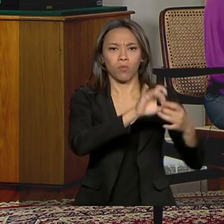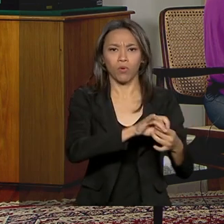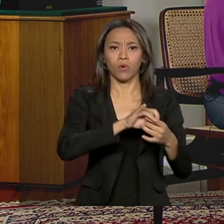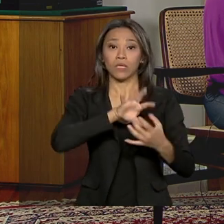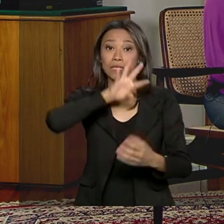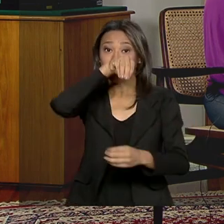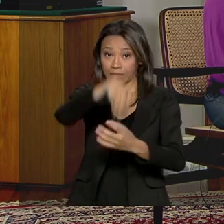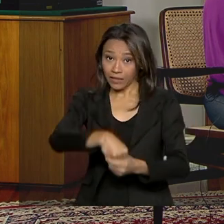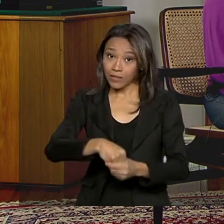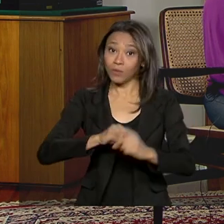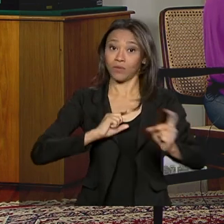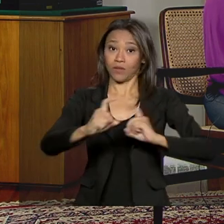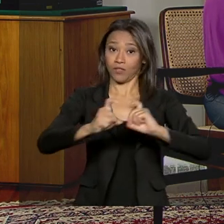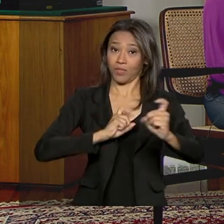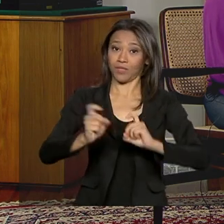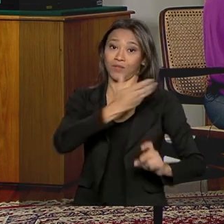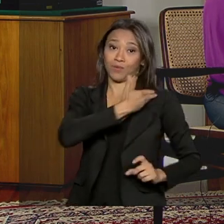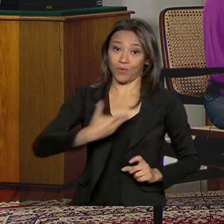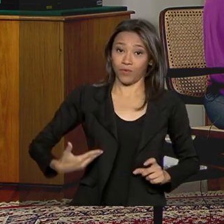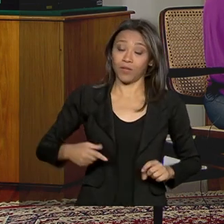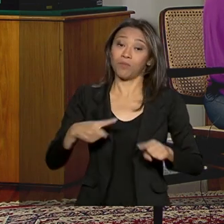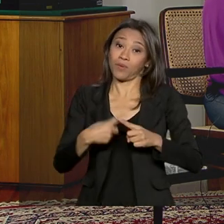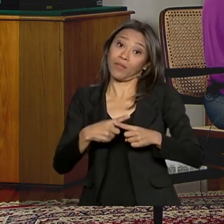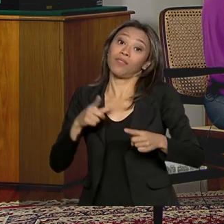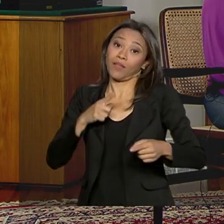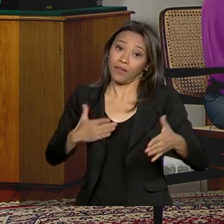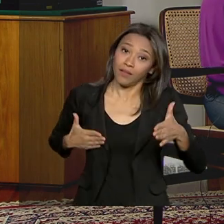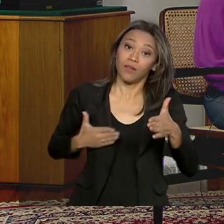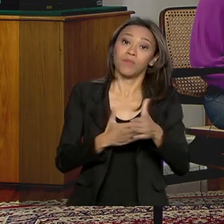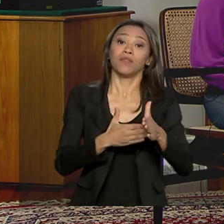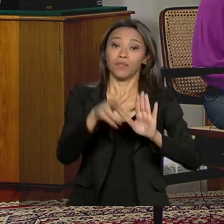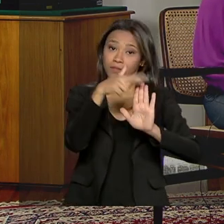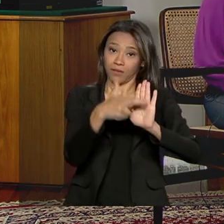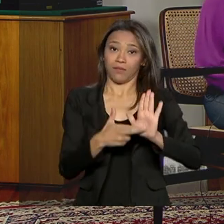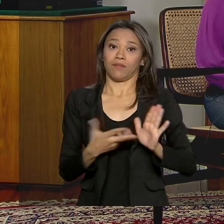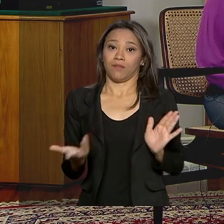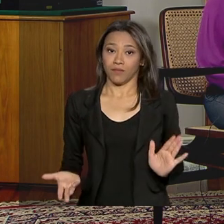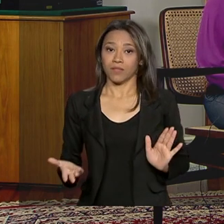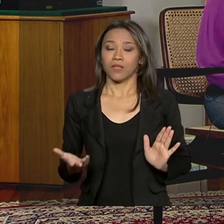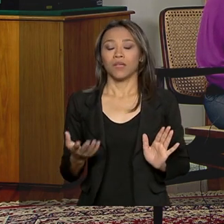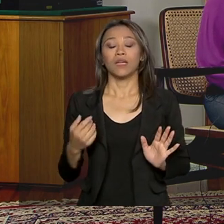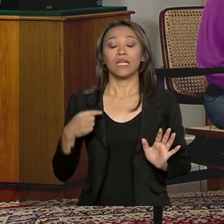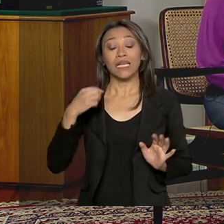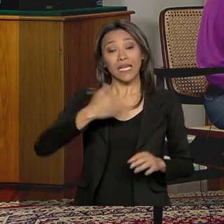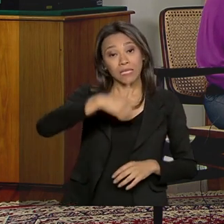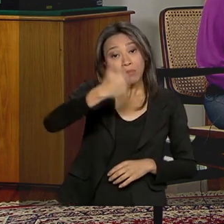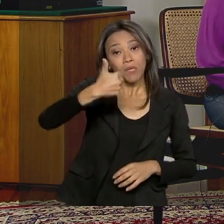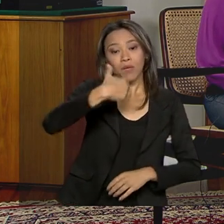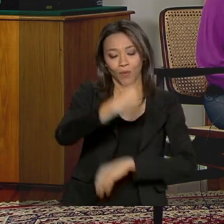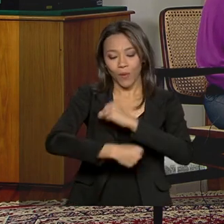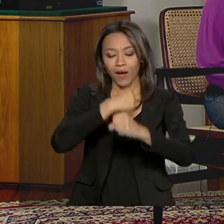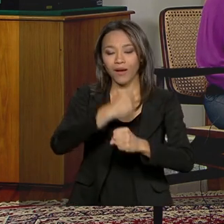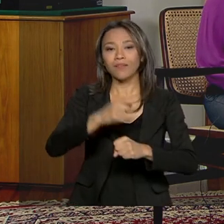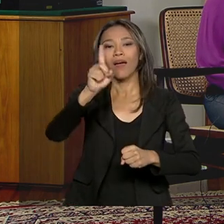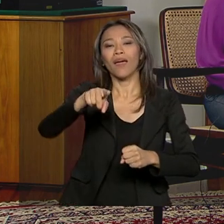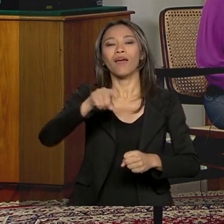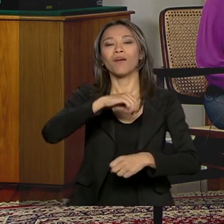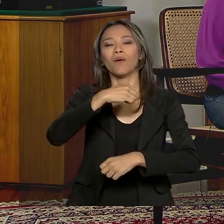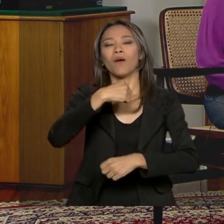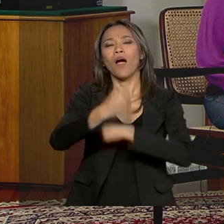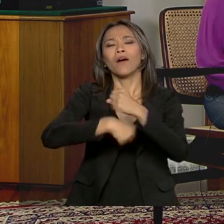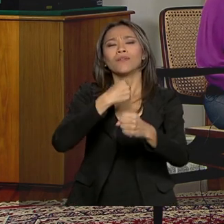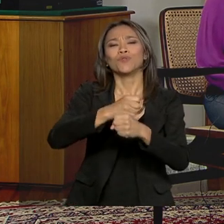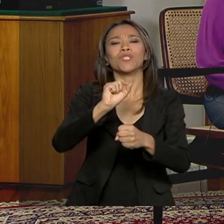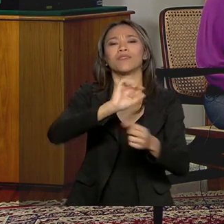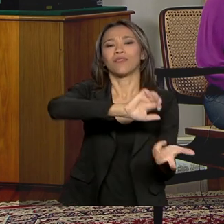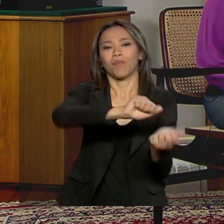a se limitar àquelas regras do jogo. E exatamente esse primeiro ano é esse ano de adaptação. É esse